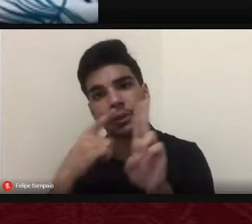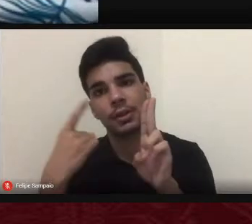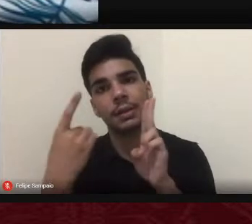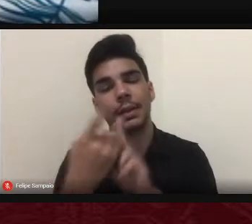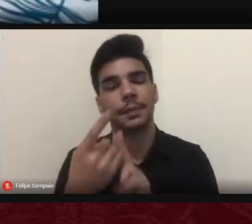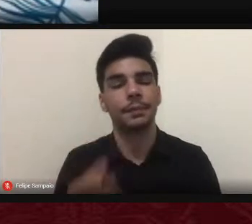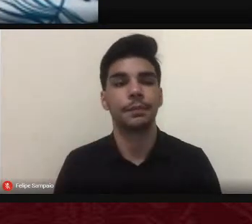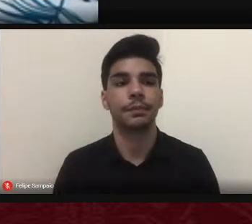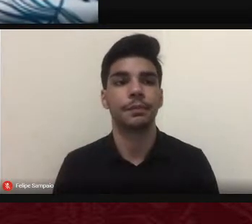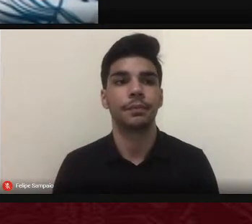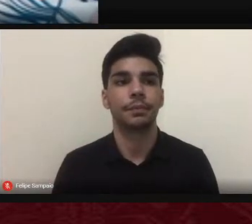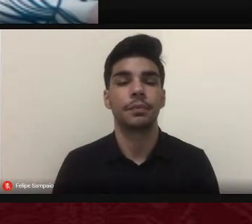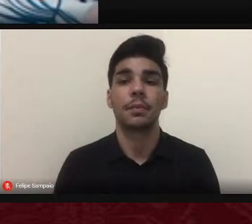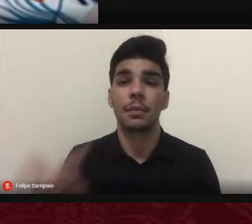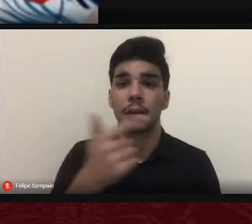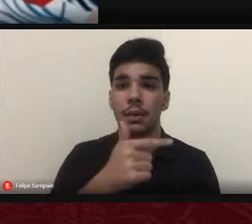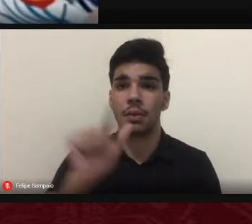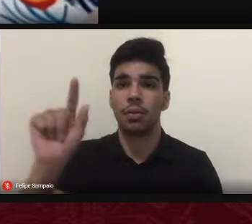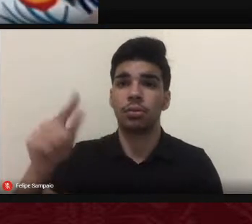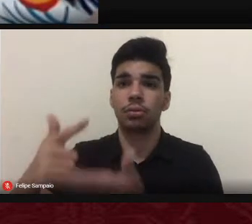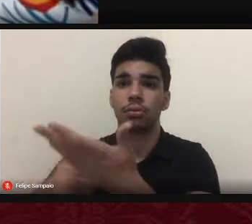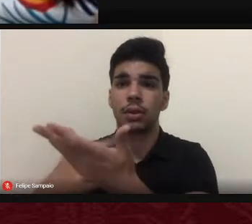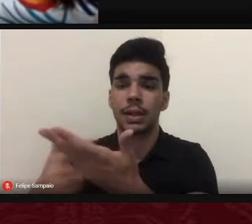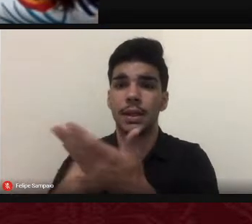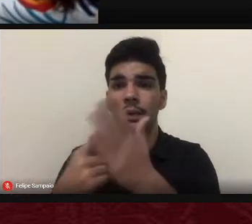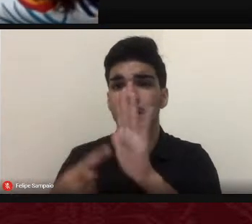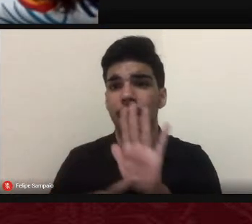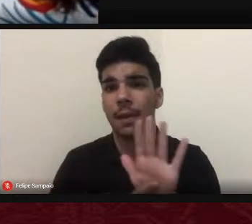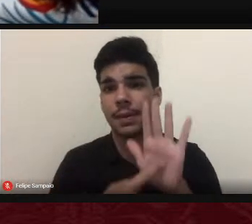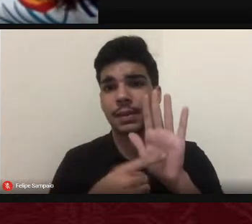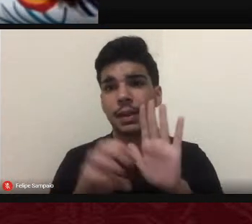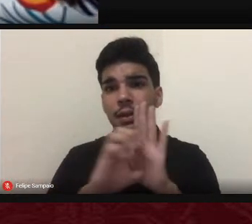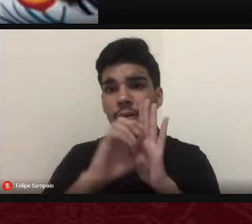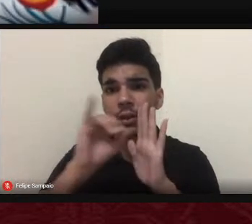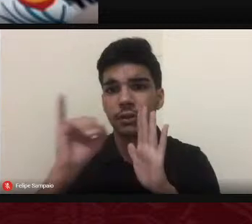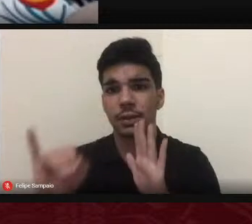outra obra que nós vamos apresentar do edital